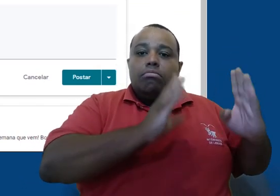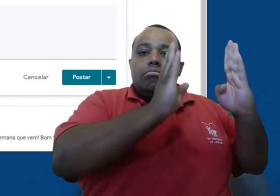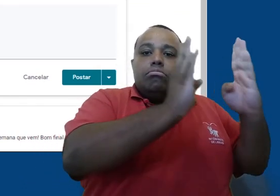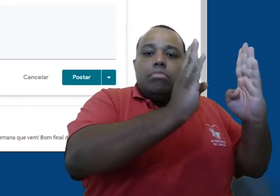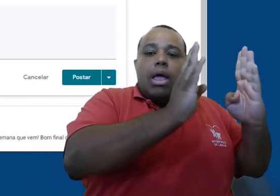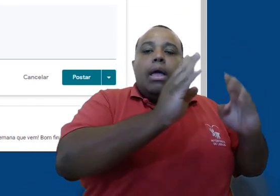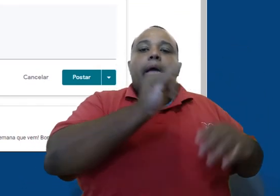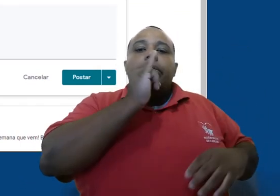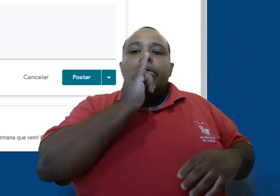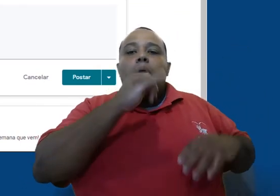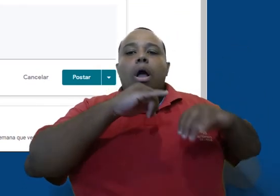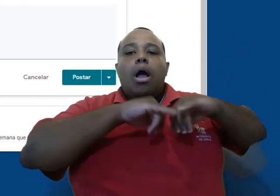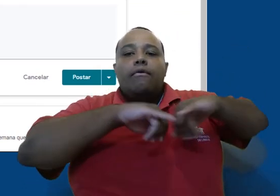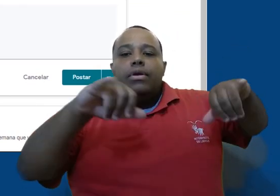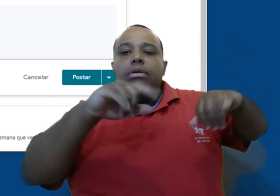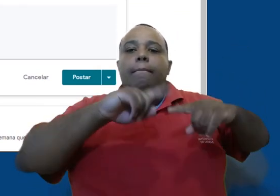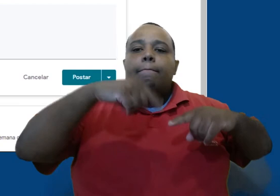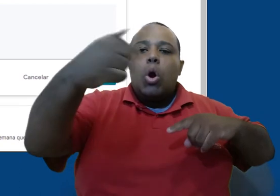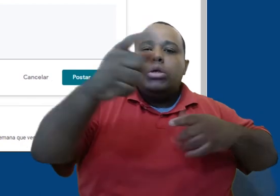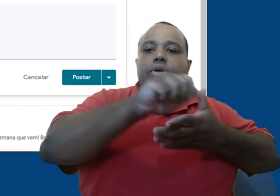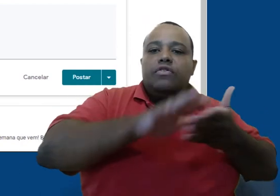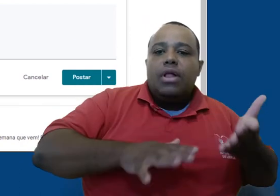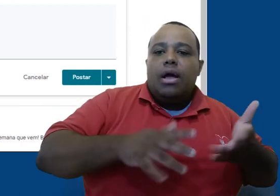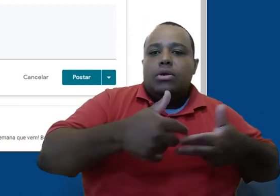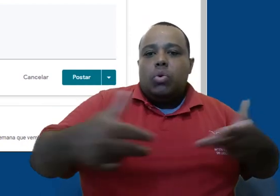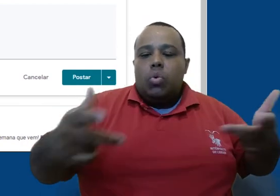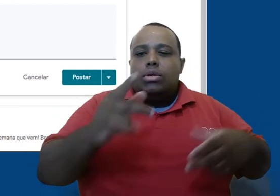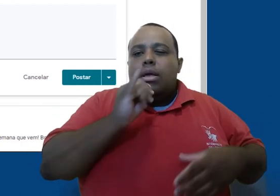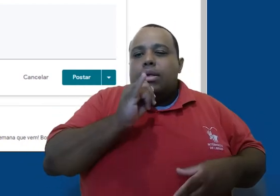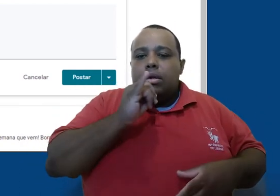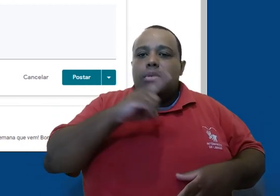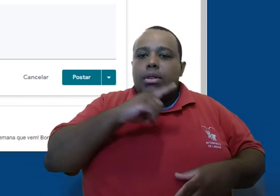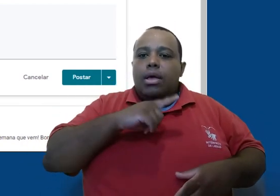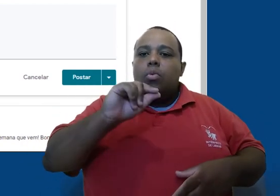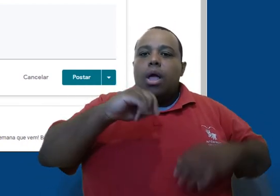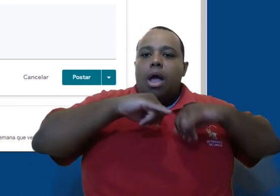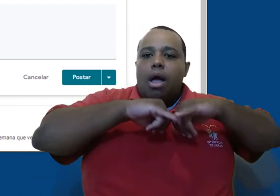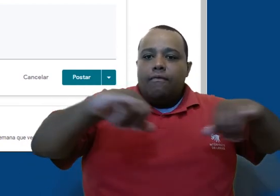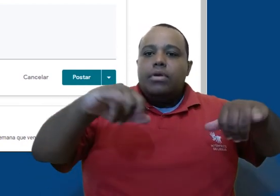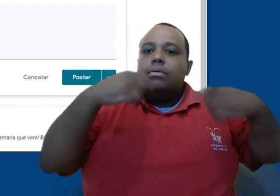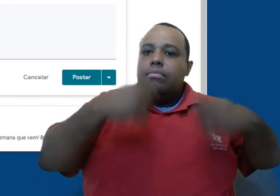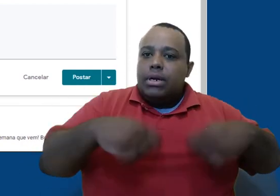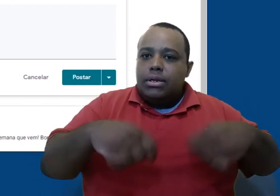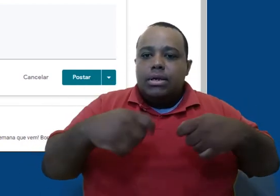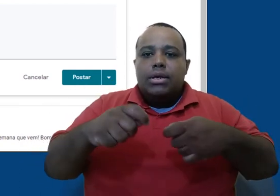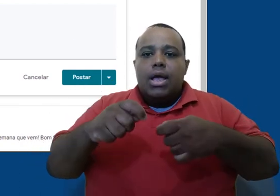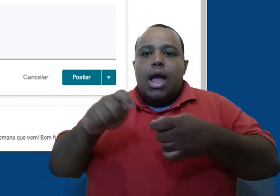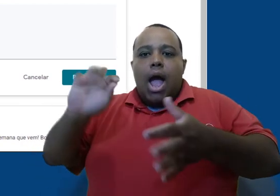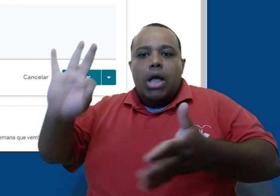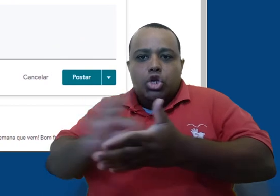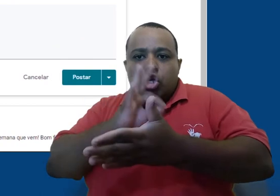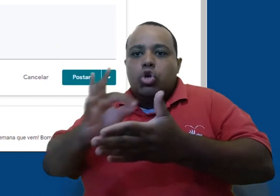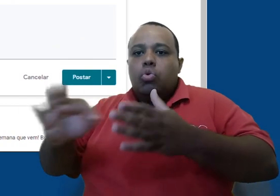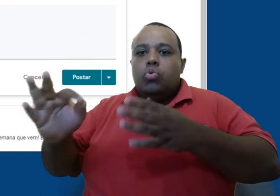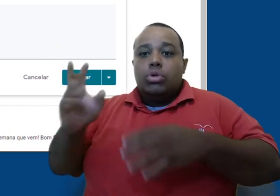caixa informa a nós e aos alunos as próximas atividades programadas para a turma. No meu caso, tem uma atividade, a de envio de artigo, programada para a